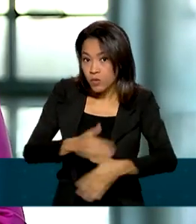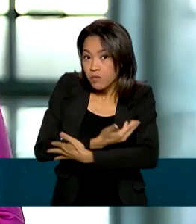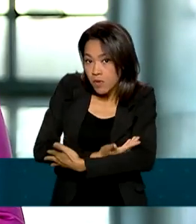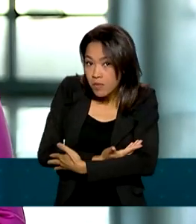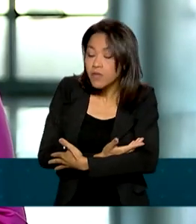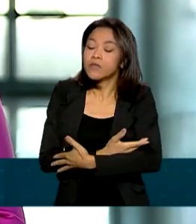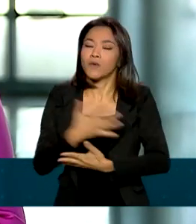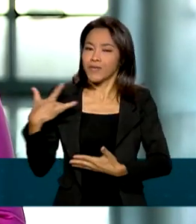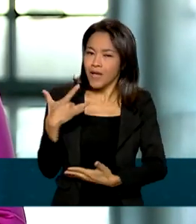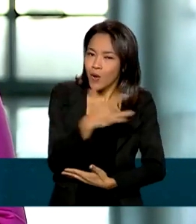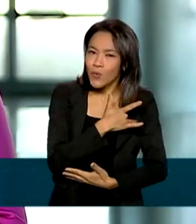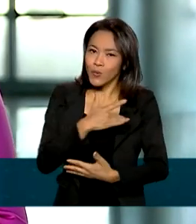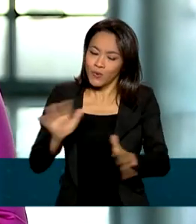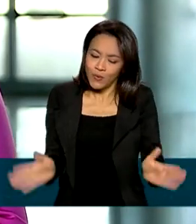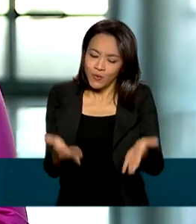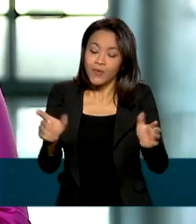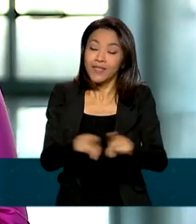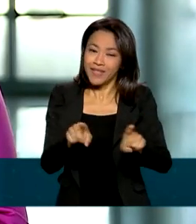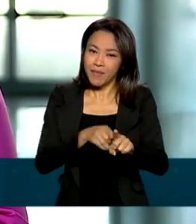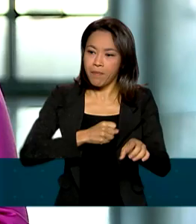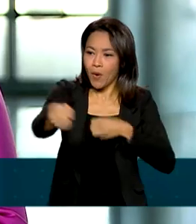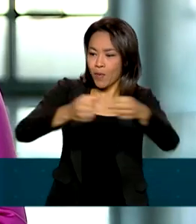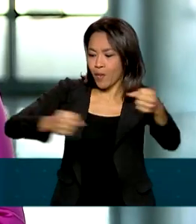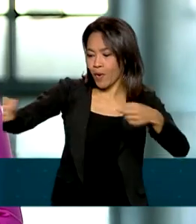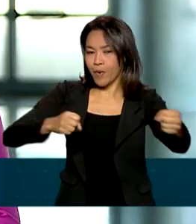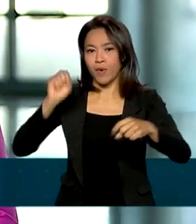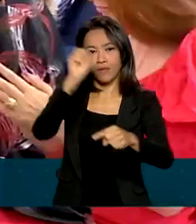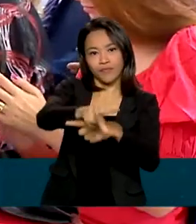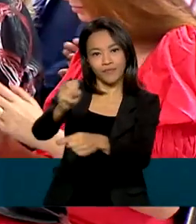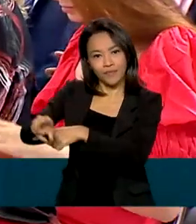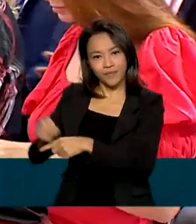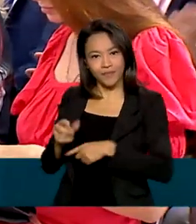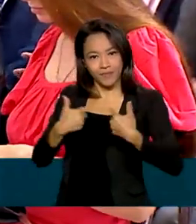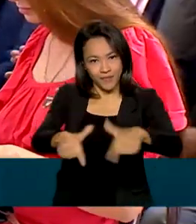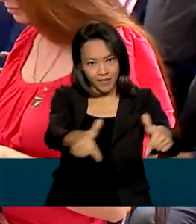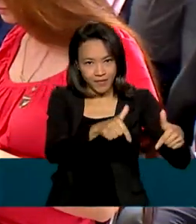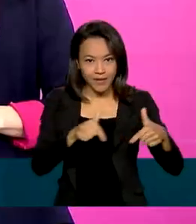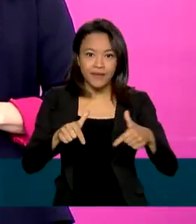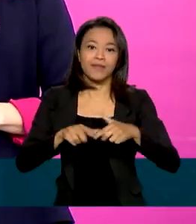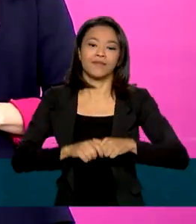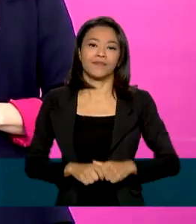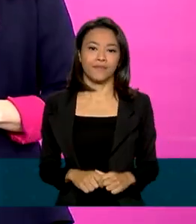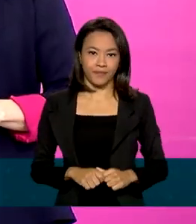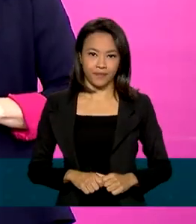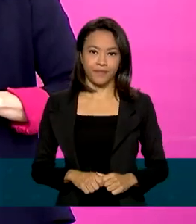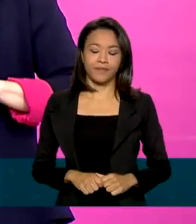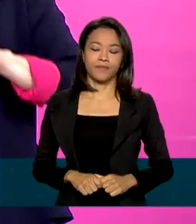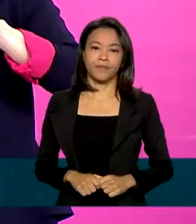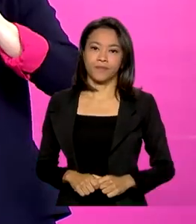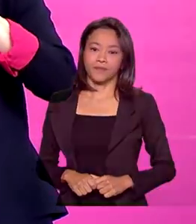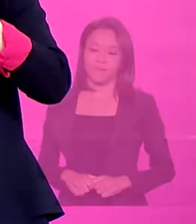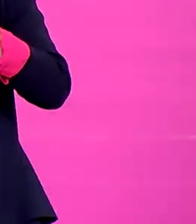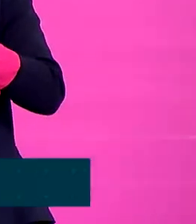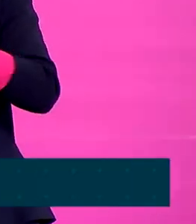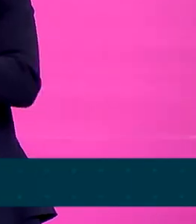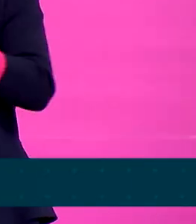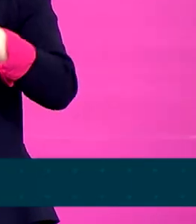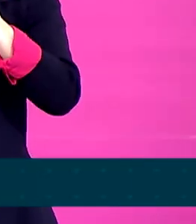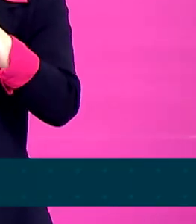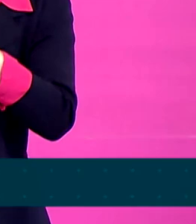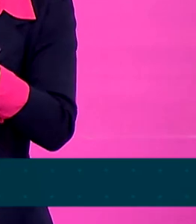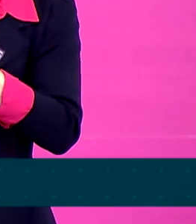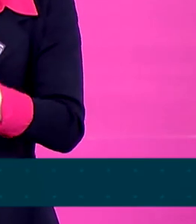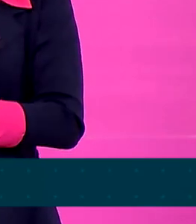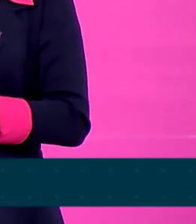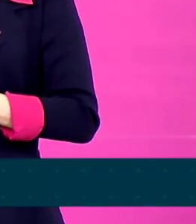e também exceção das mulheres no mercado de trabalho. Os nossos programas sociais, ministro João Roma, ao